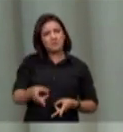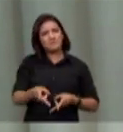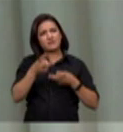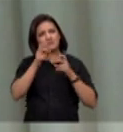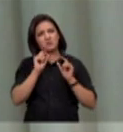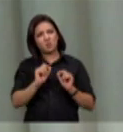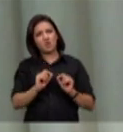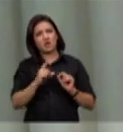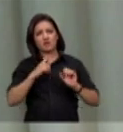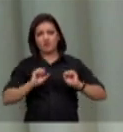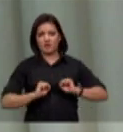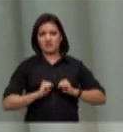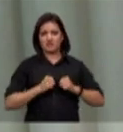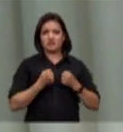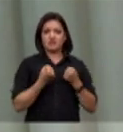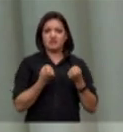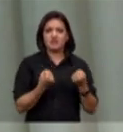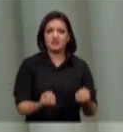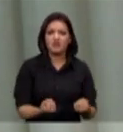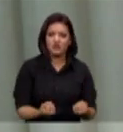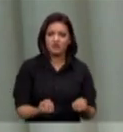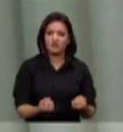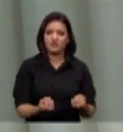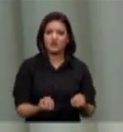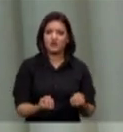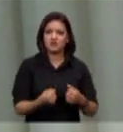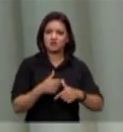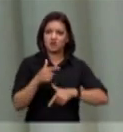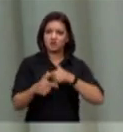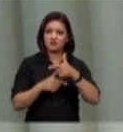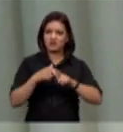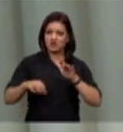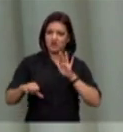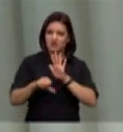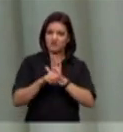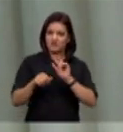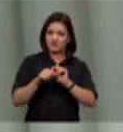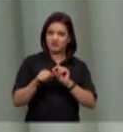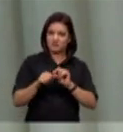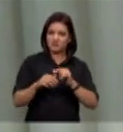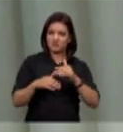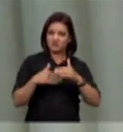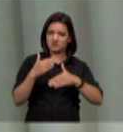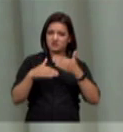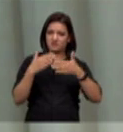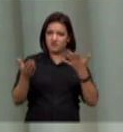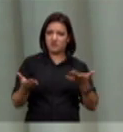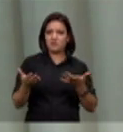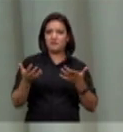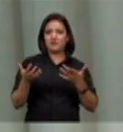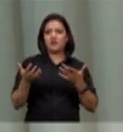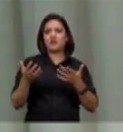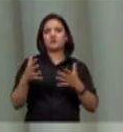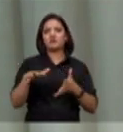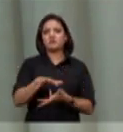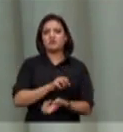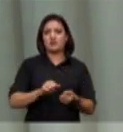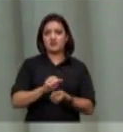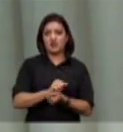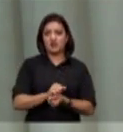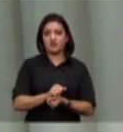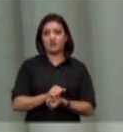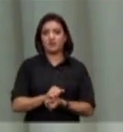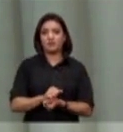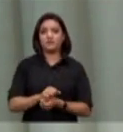foi a defesa da atividade lícita relacionada ao desenvolvimento sustentável e exploração do meio ambiente de